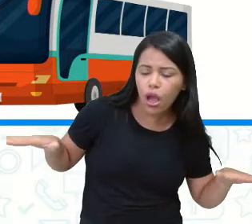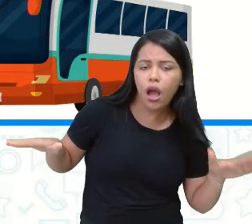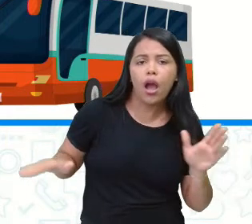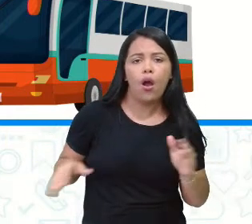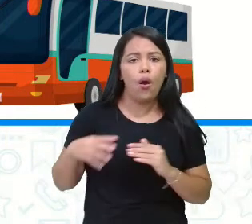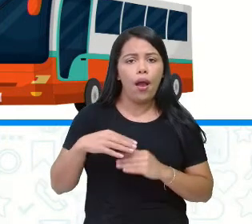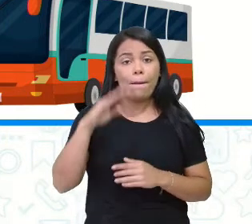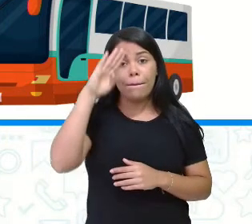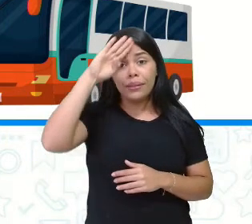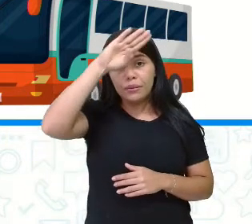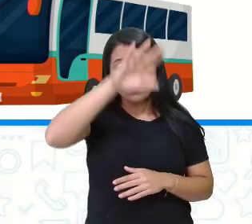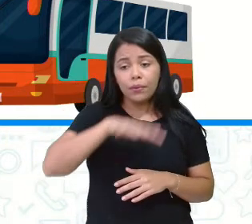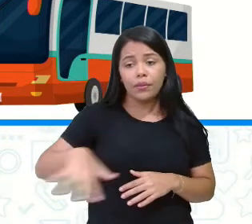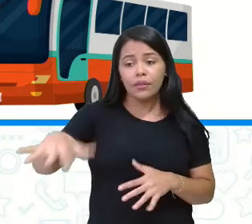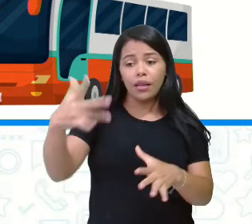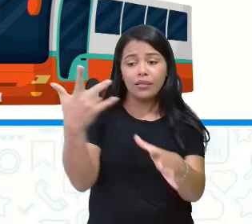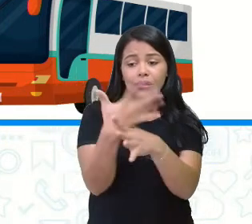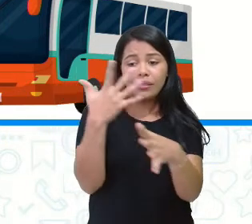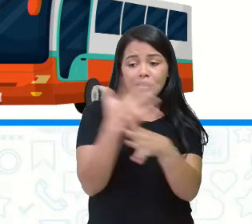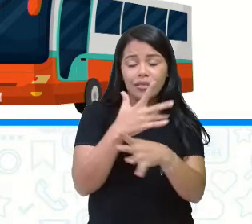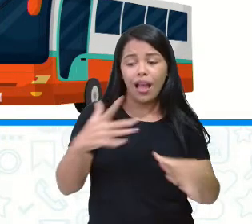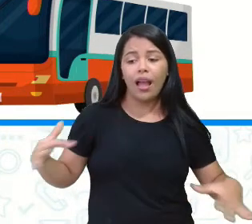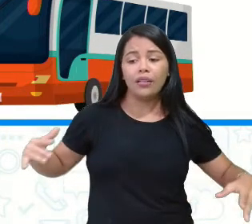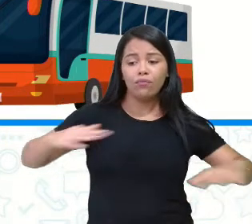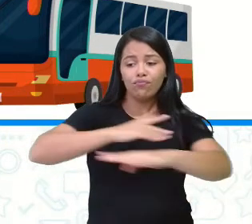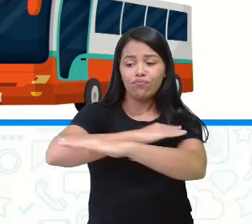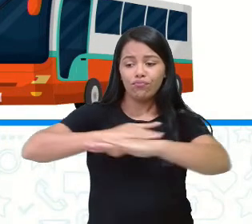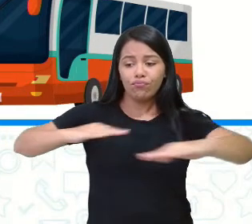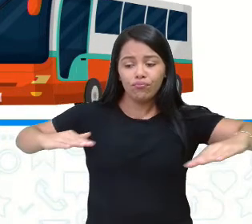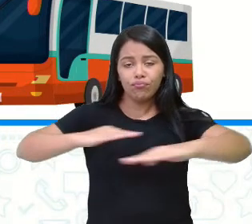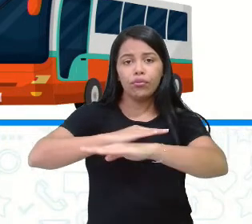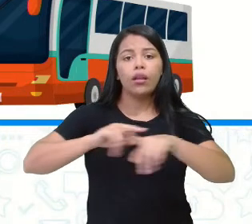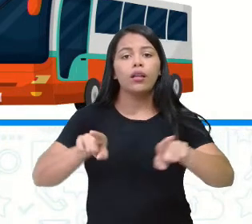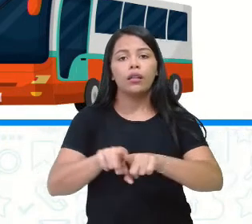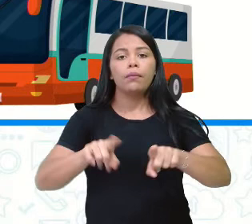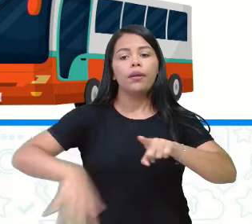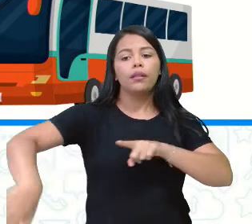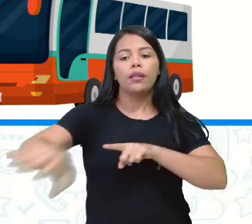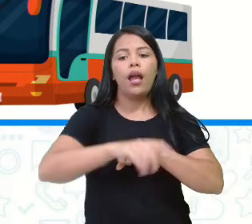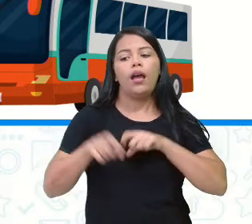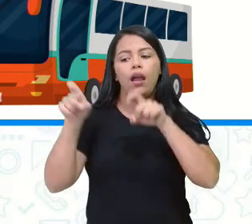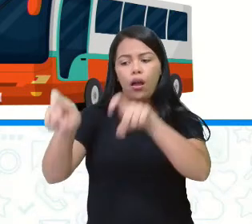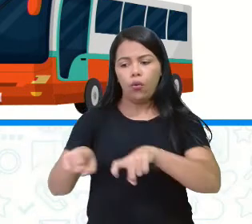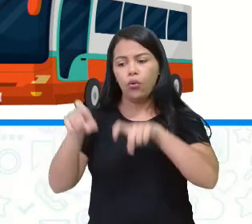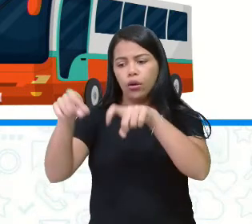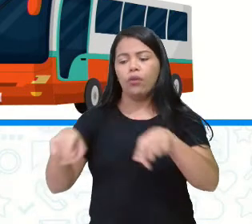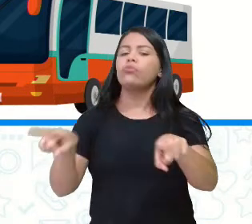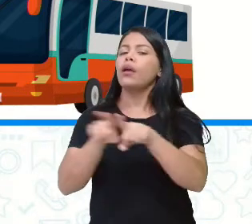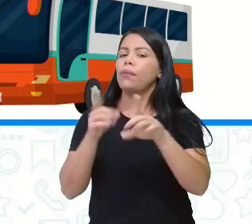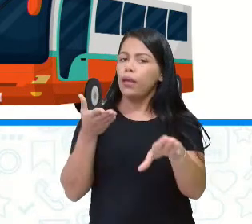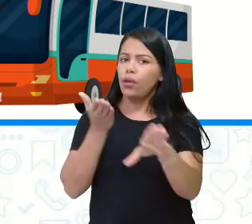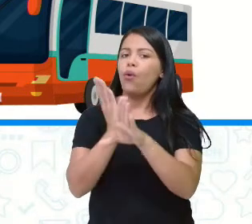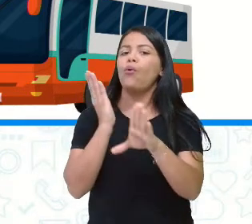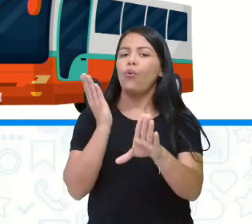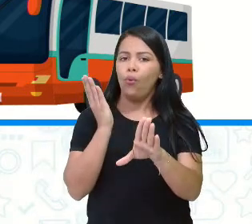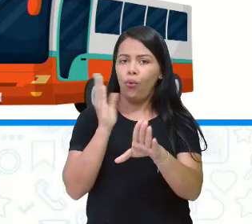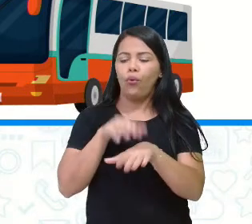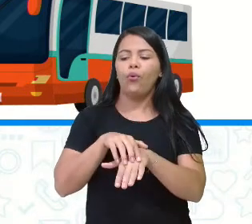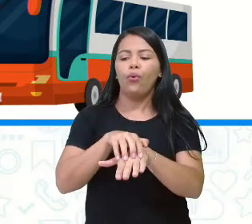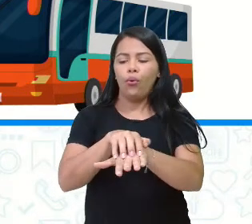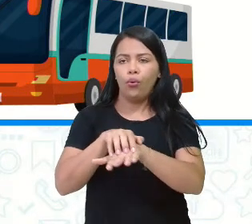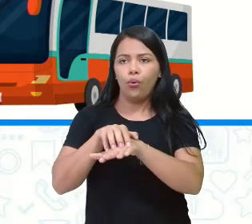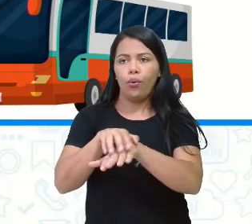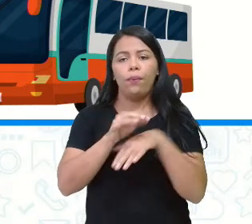nos centros urbanos, mas também nas áreas rurais, nós encontramos esses meios de transporte. Então, aí como